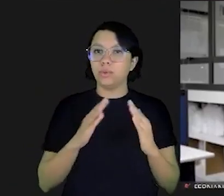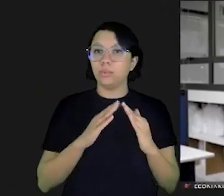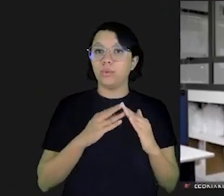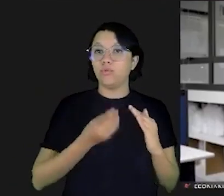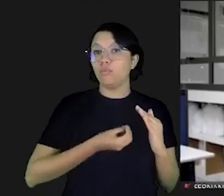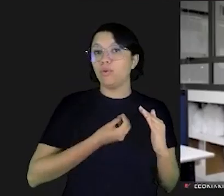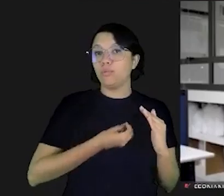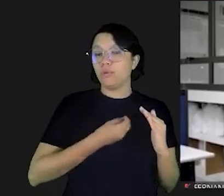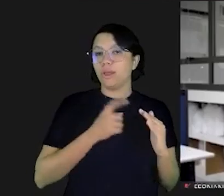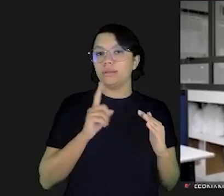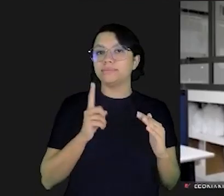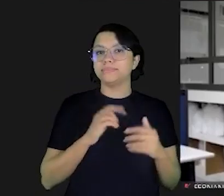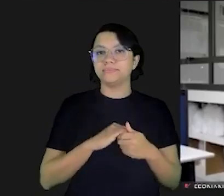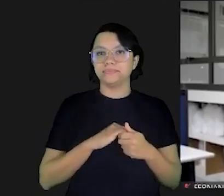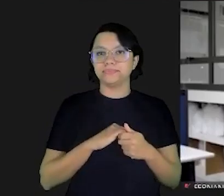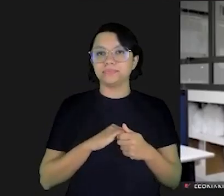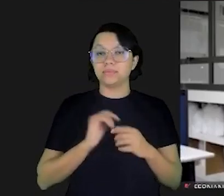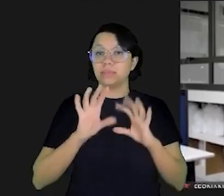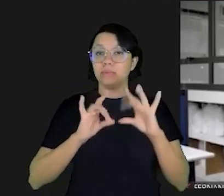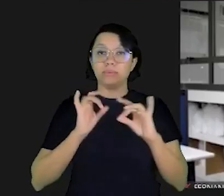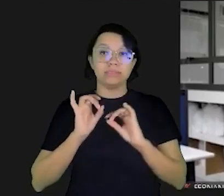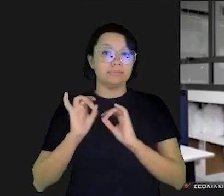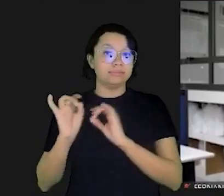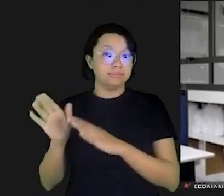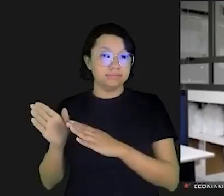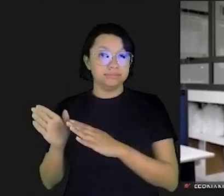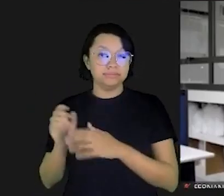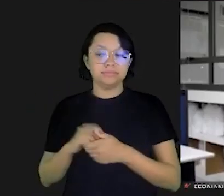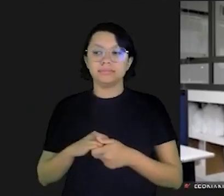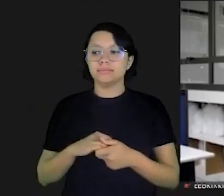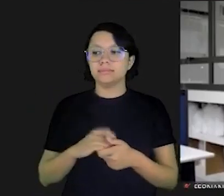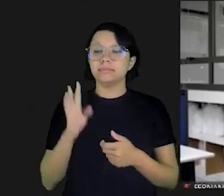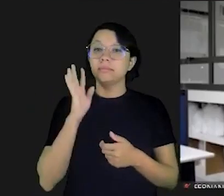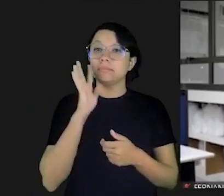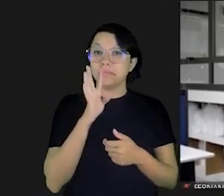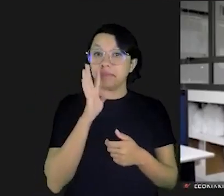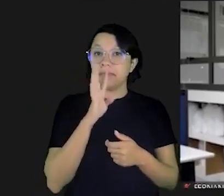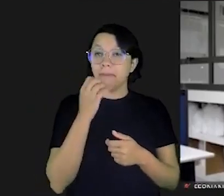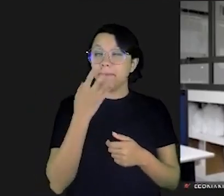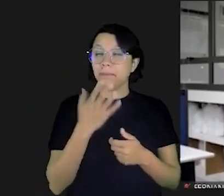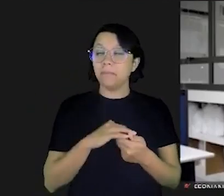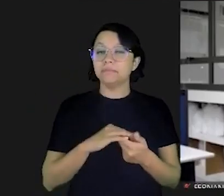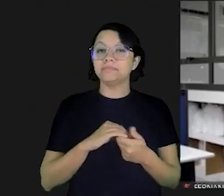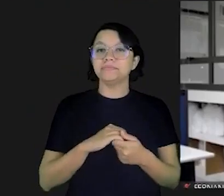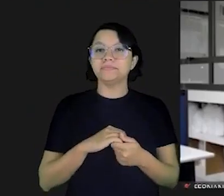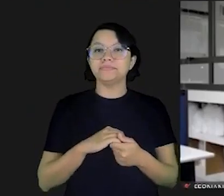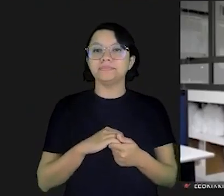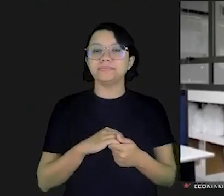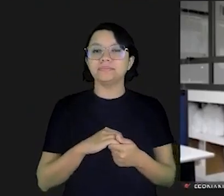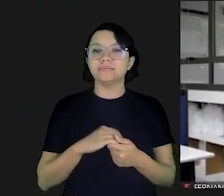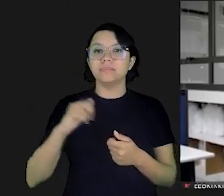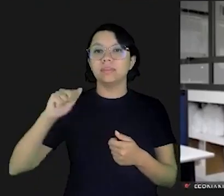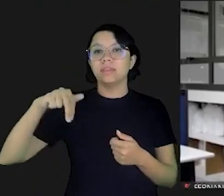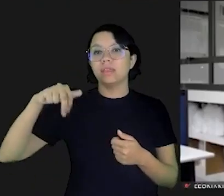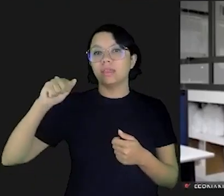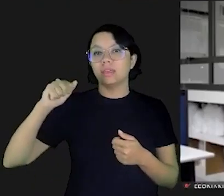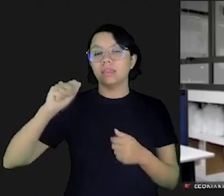ele não tem um imóvel ele não mora no imóvel dele essa é a opção dele legal muito bom